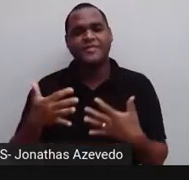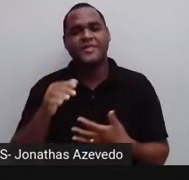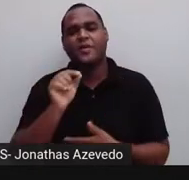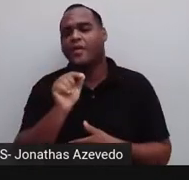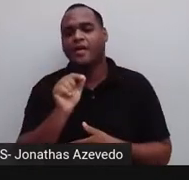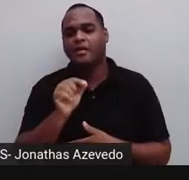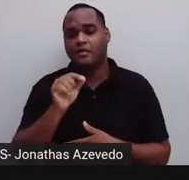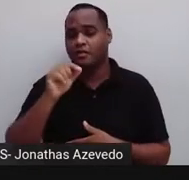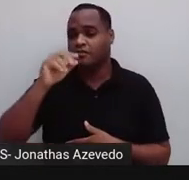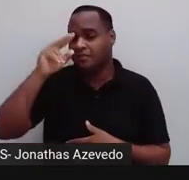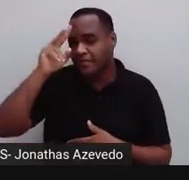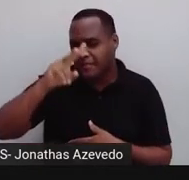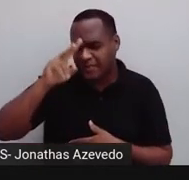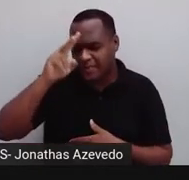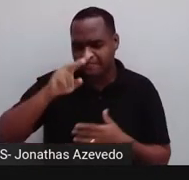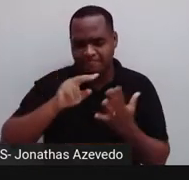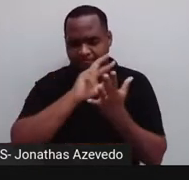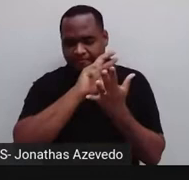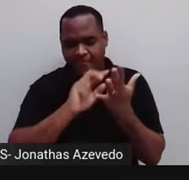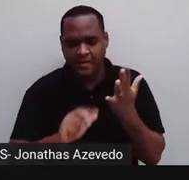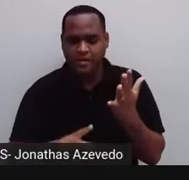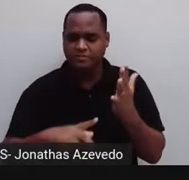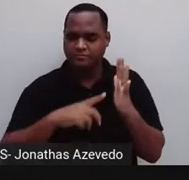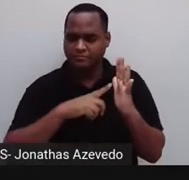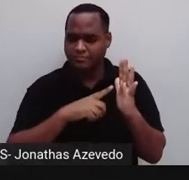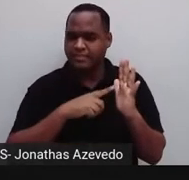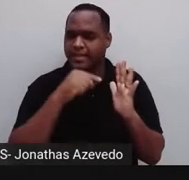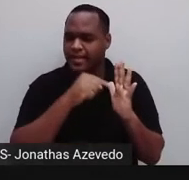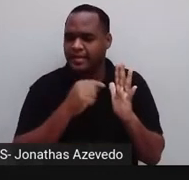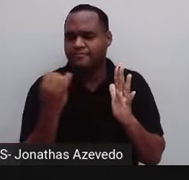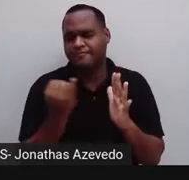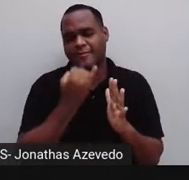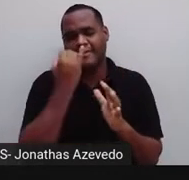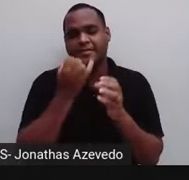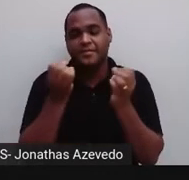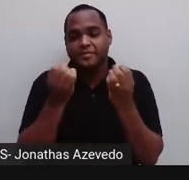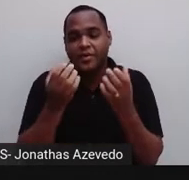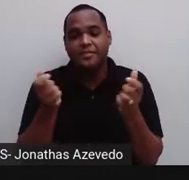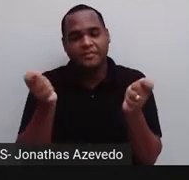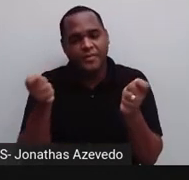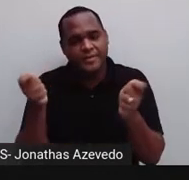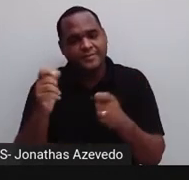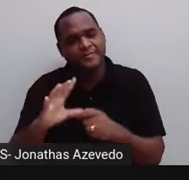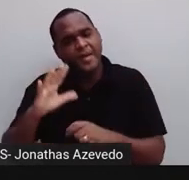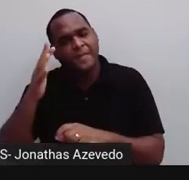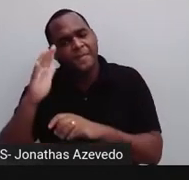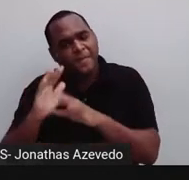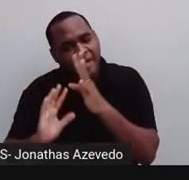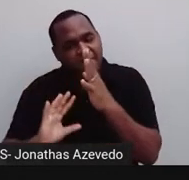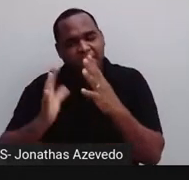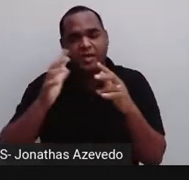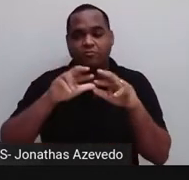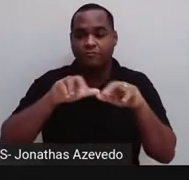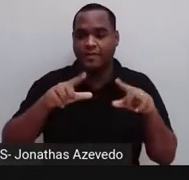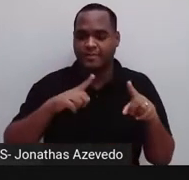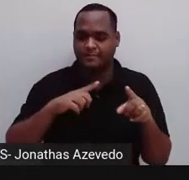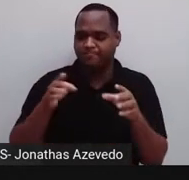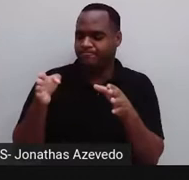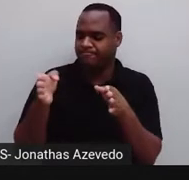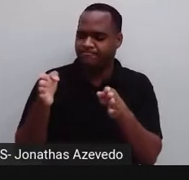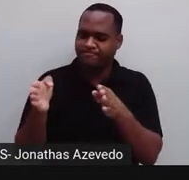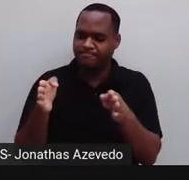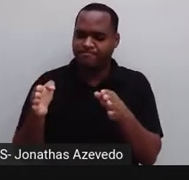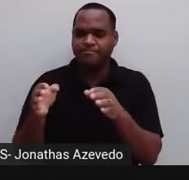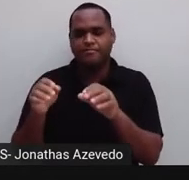de coisas que aconteciam, que aconteceram durante todas as nossas